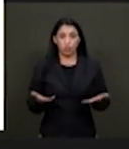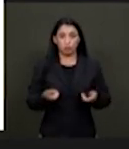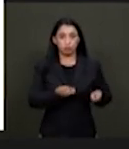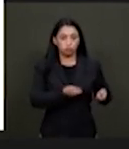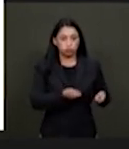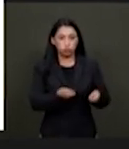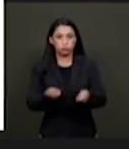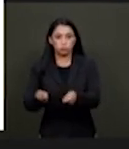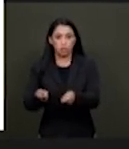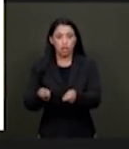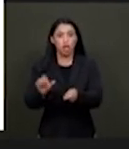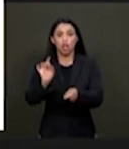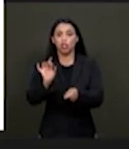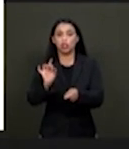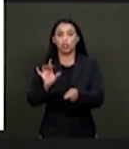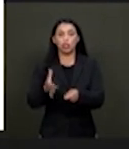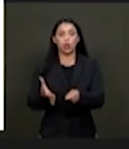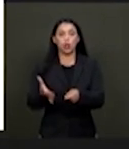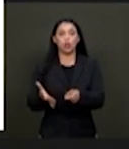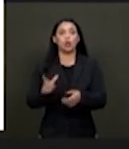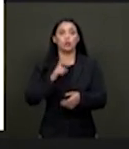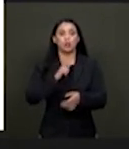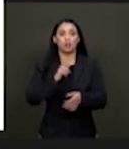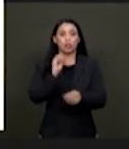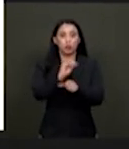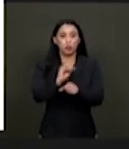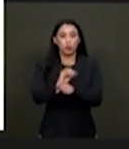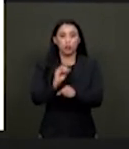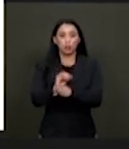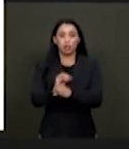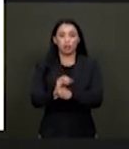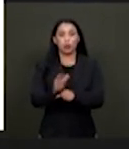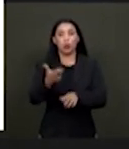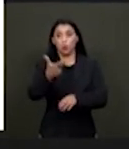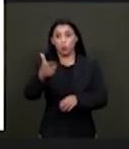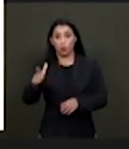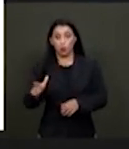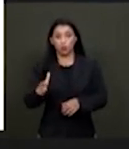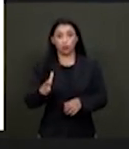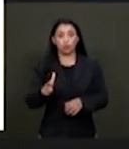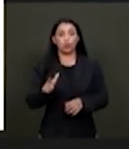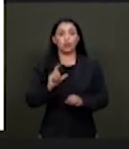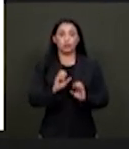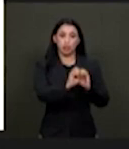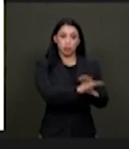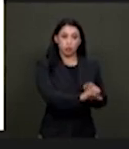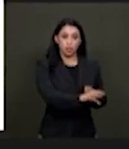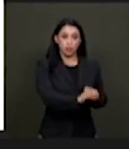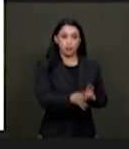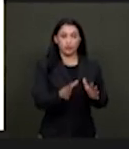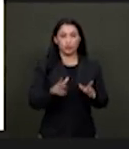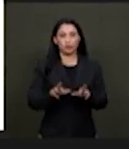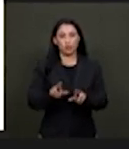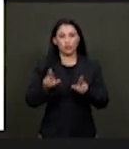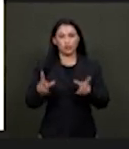para apenas reabilitação e autocuidado, enquanto o outro grupo seria encaminhado para a educação. Esse